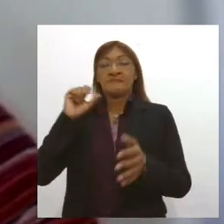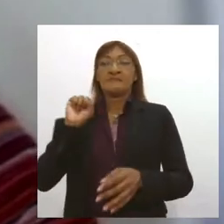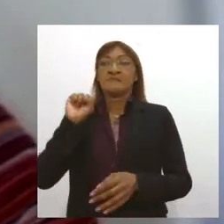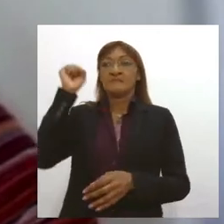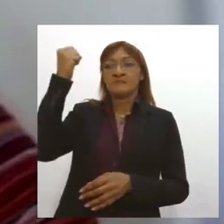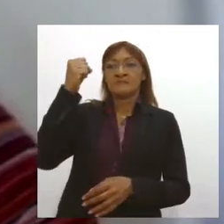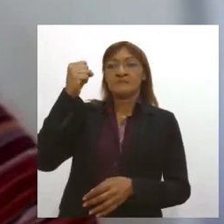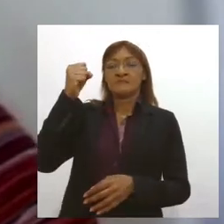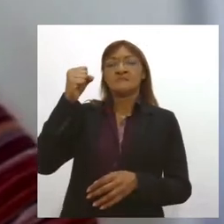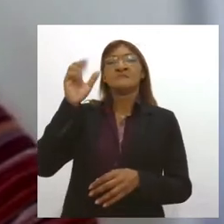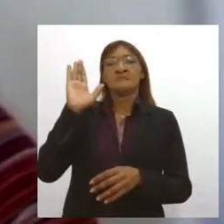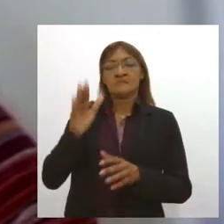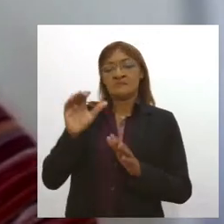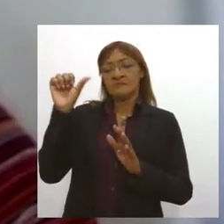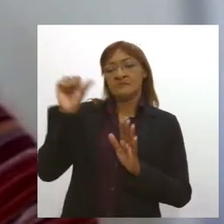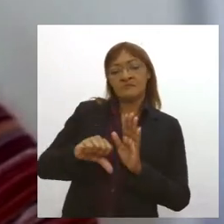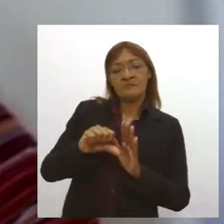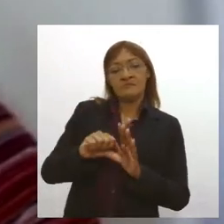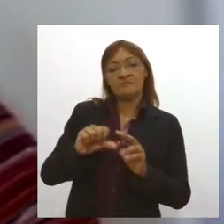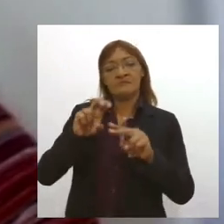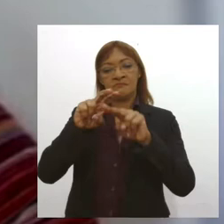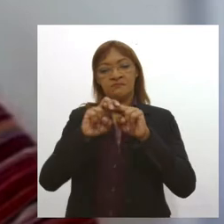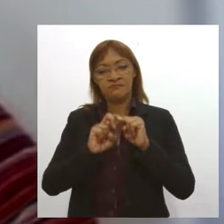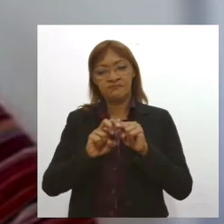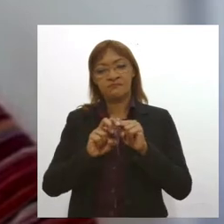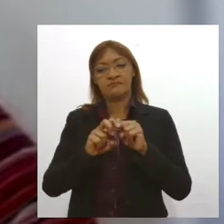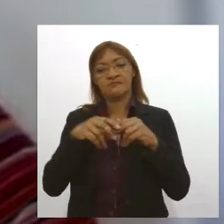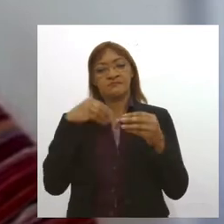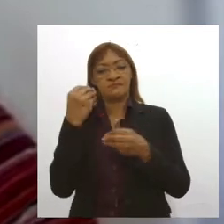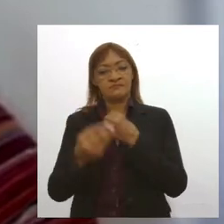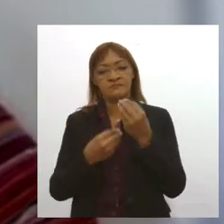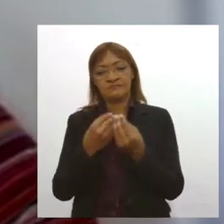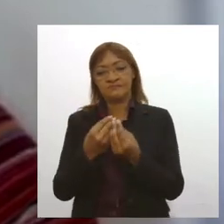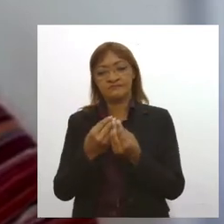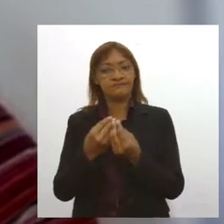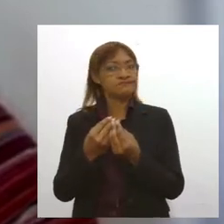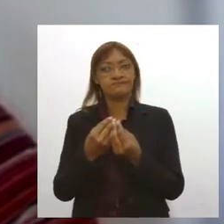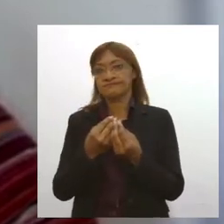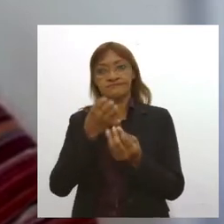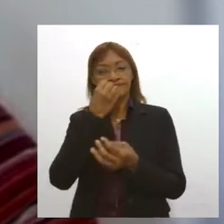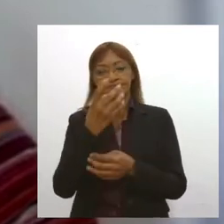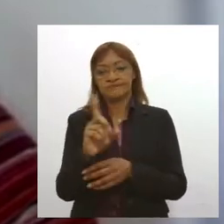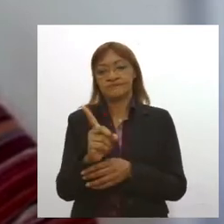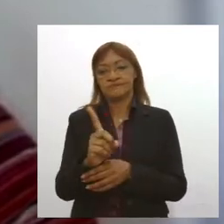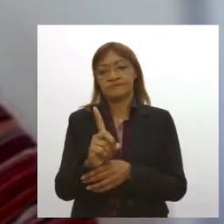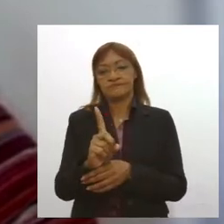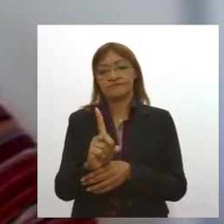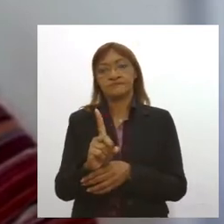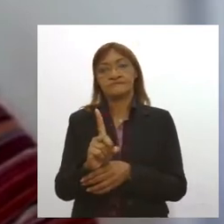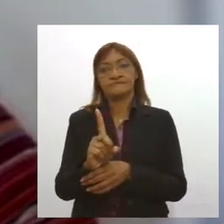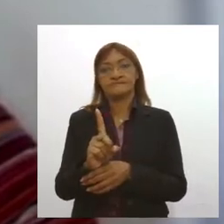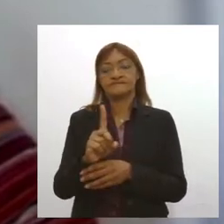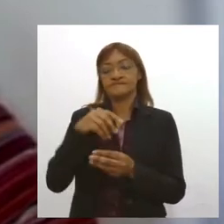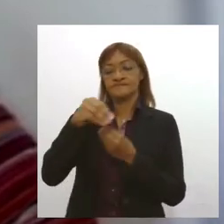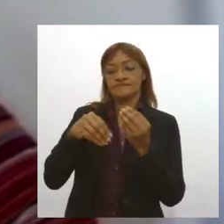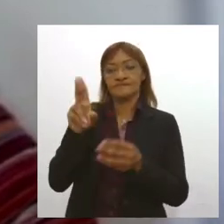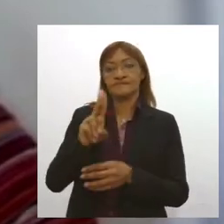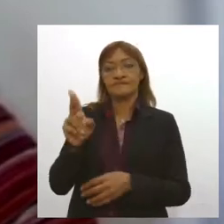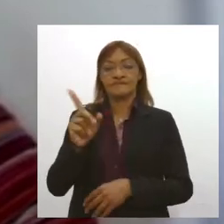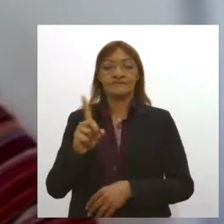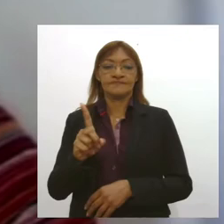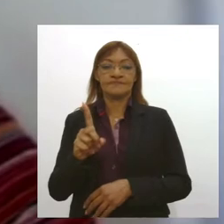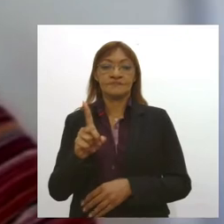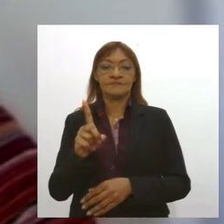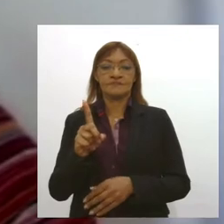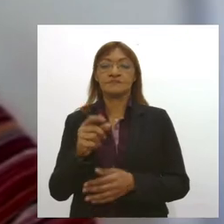uma piora no quadro. Então, por causa disso, há uma não recomendação do seu uso em pacientes que não sejam em estado leve ou